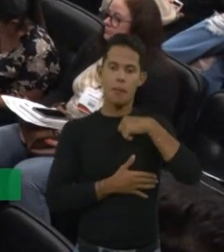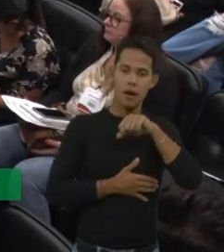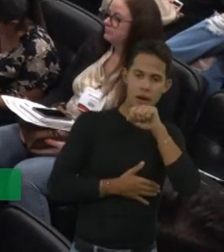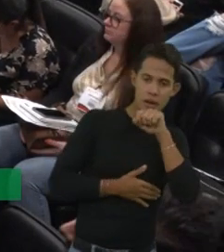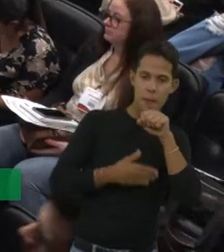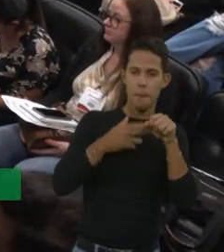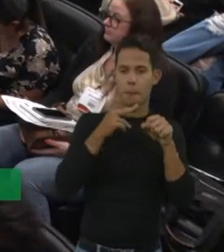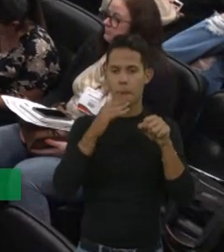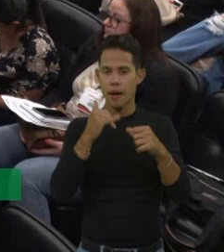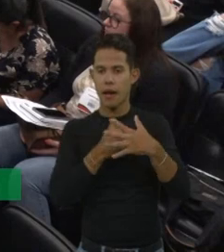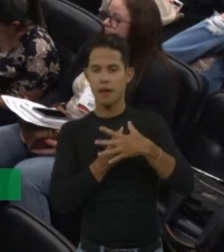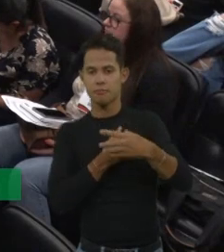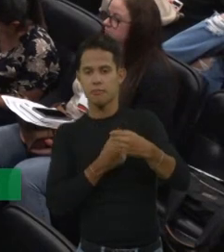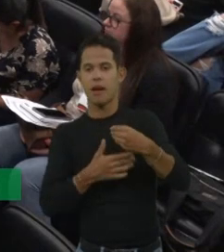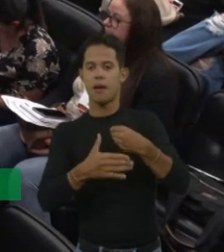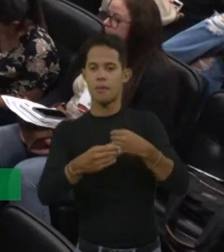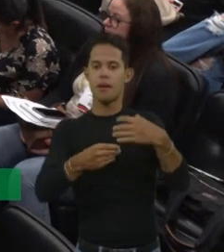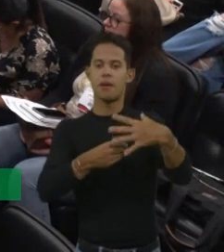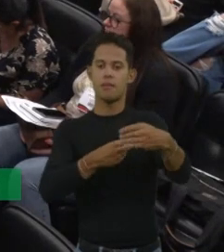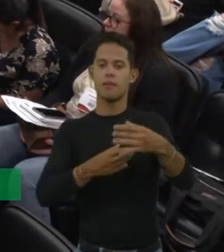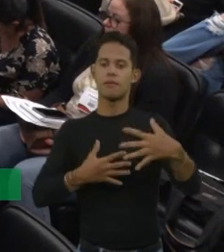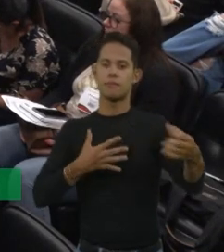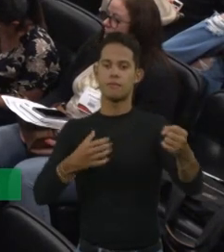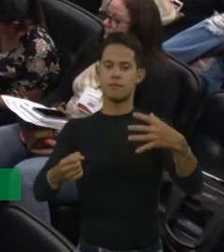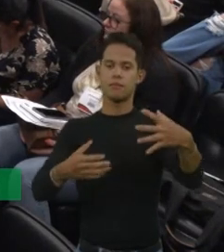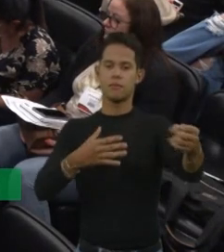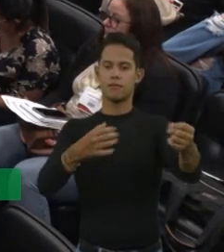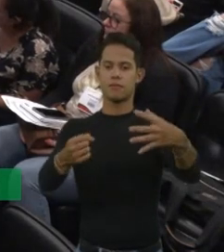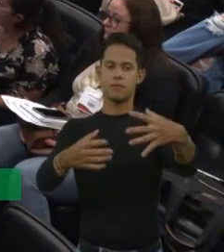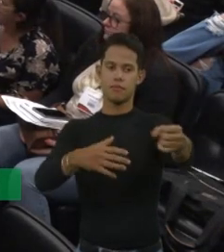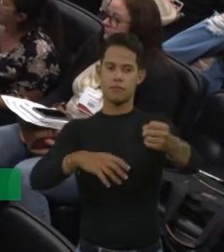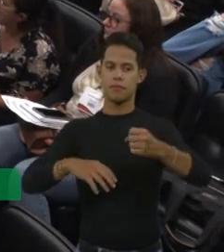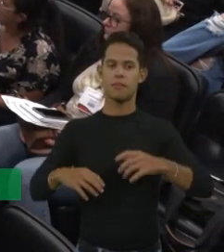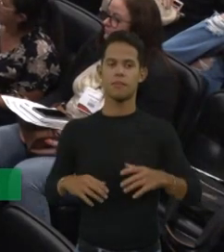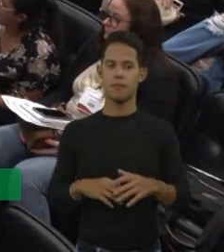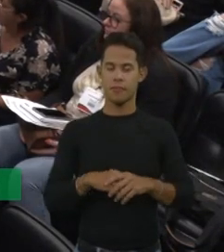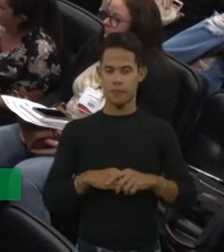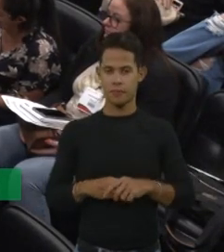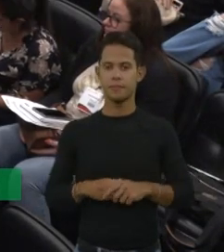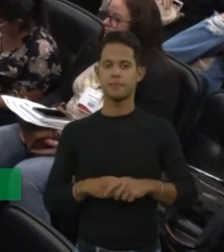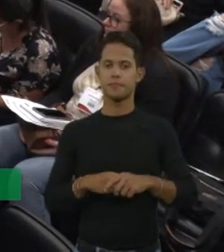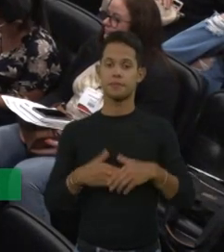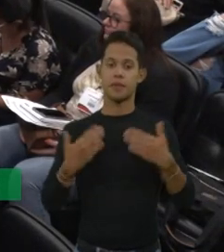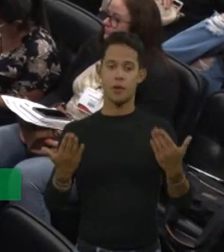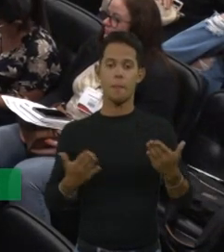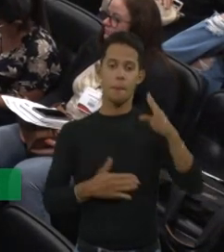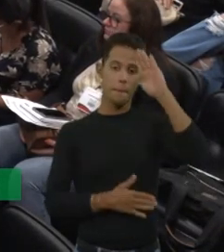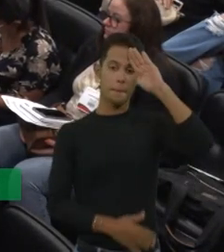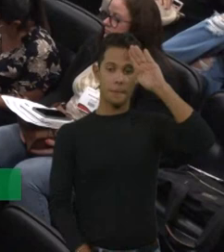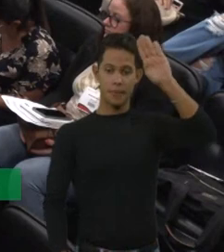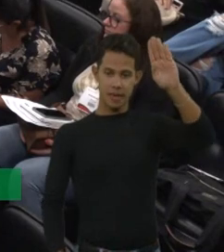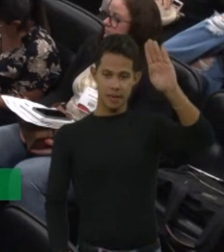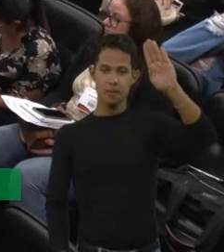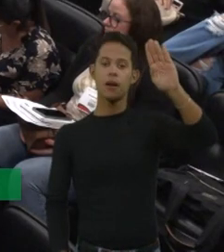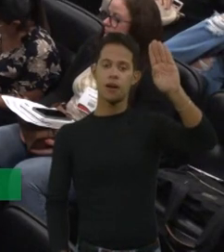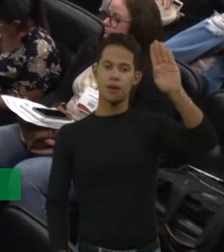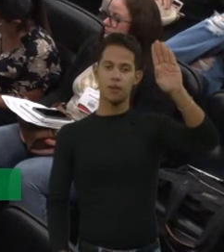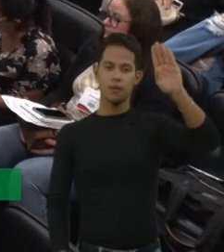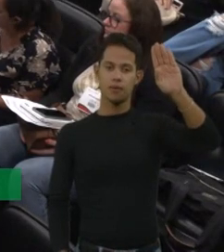filho ao longo dos filhos dos descendentes. As principais que a gente...